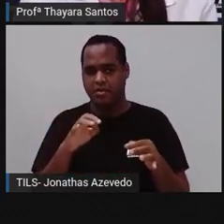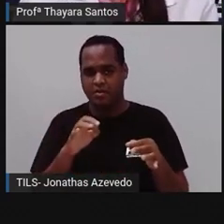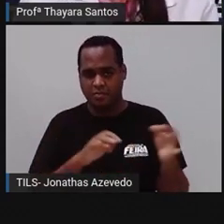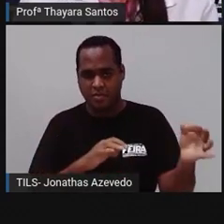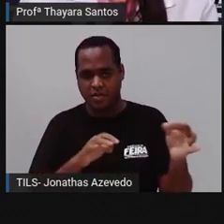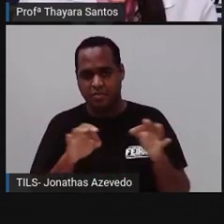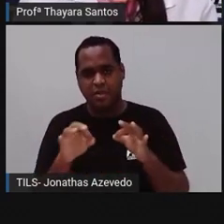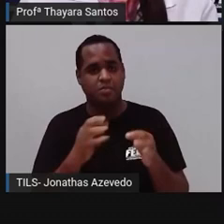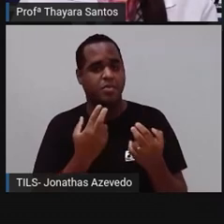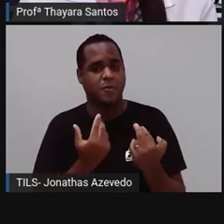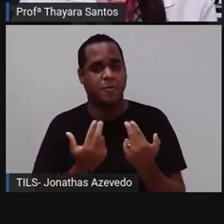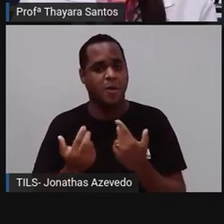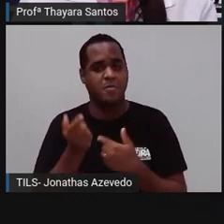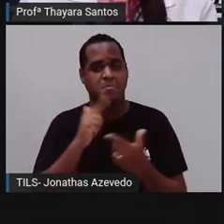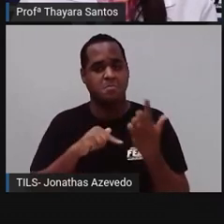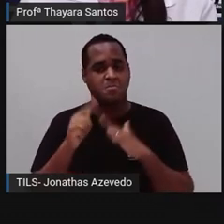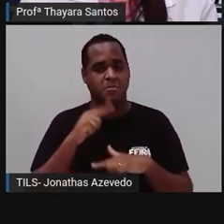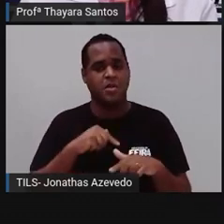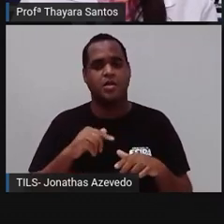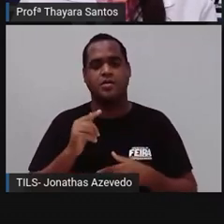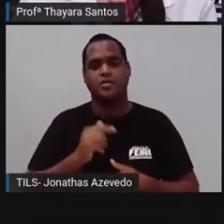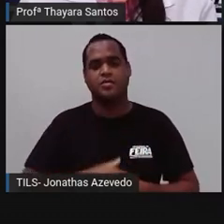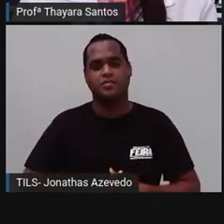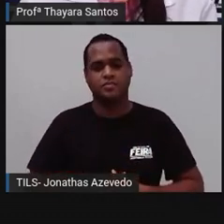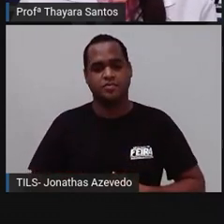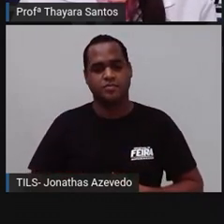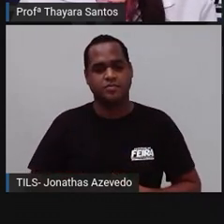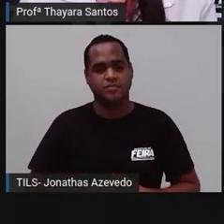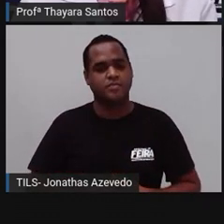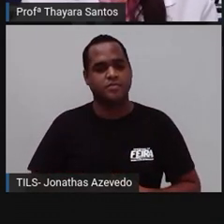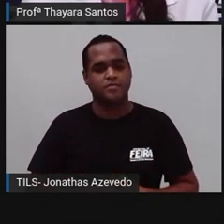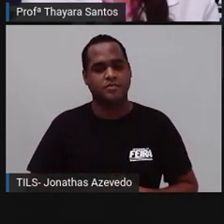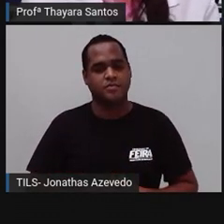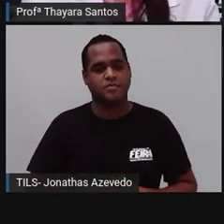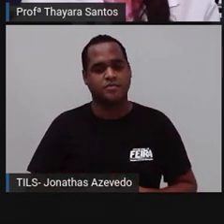eu vou ter eles iguais, aqui as duas partes iguais. Tá?